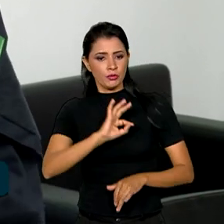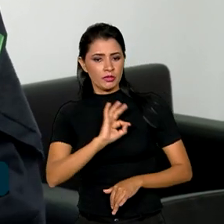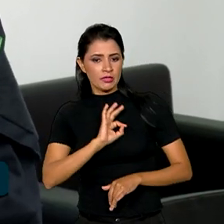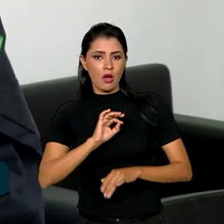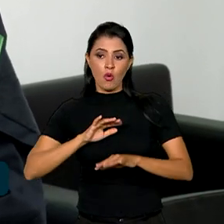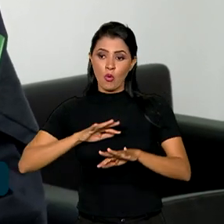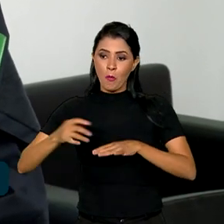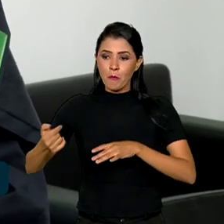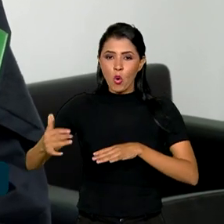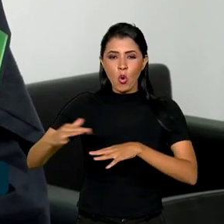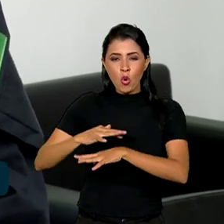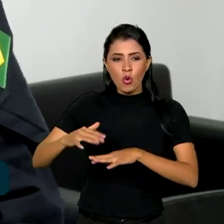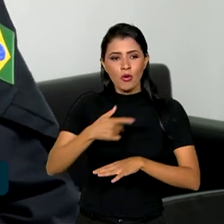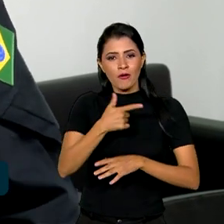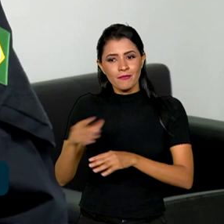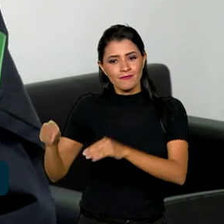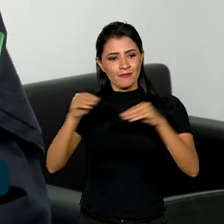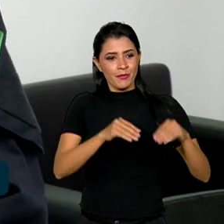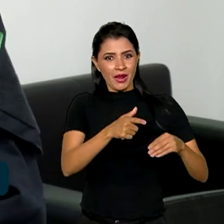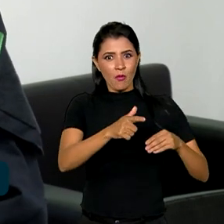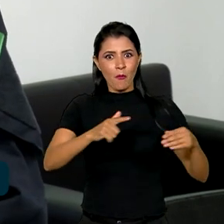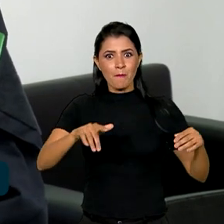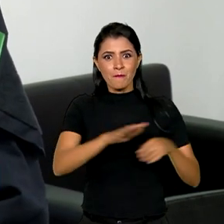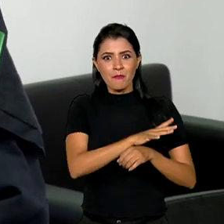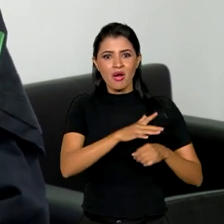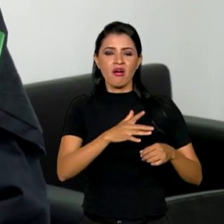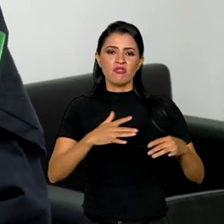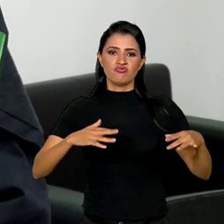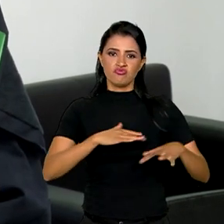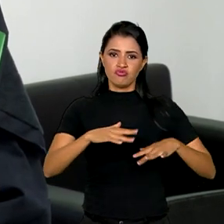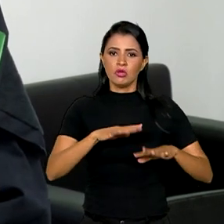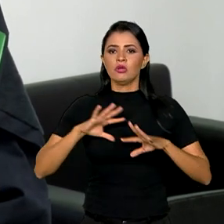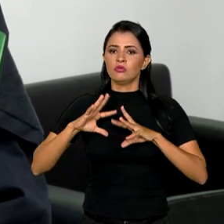outras com mais movimentos. Então, em todo o Brasil haverá uma intensificação da fiscalização.